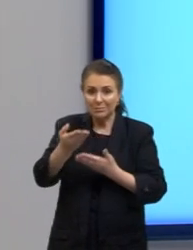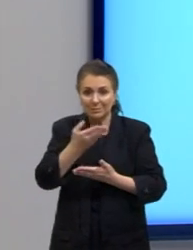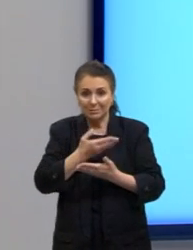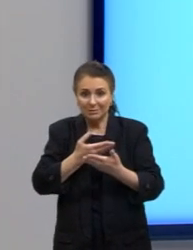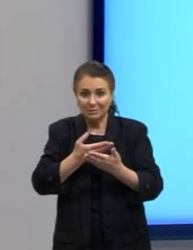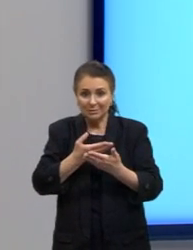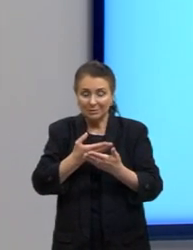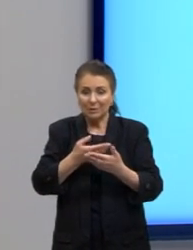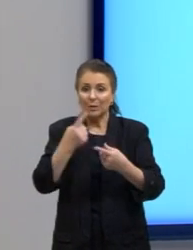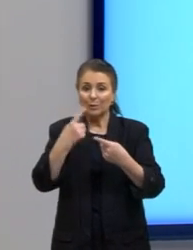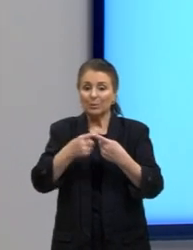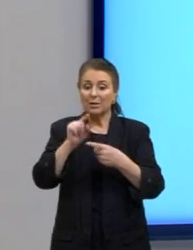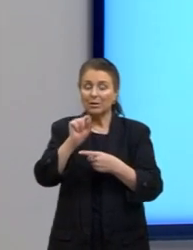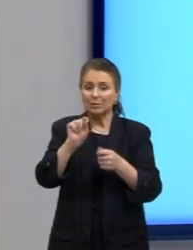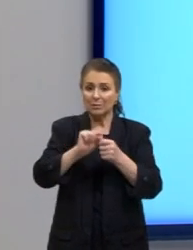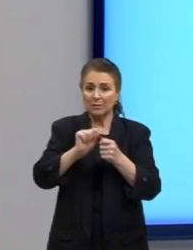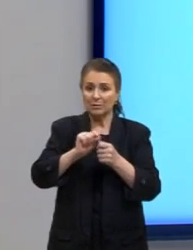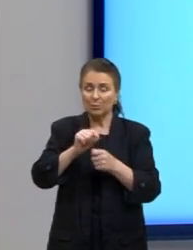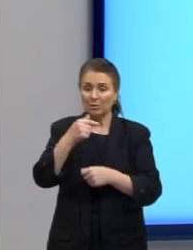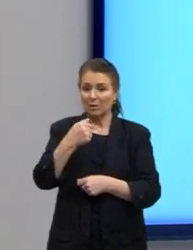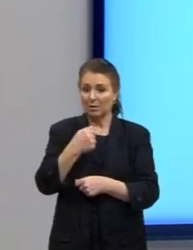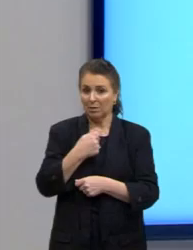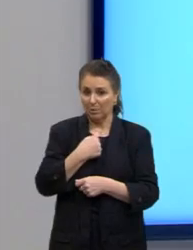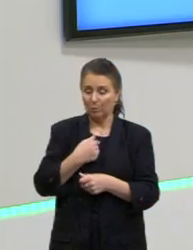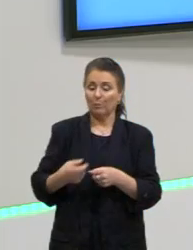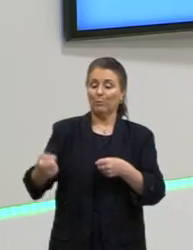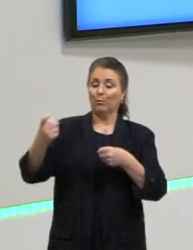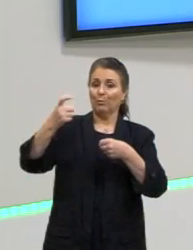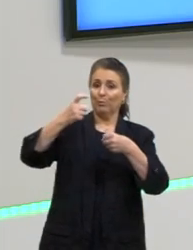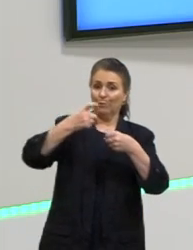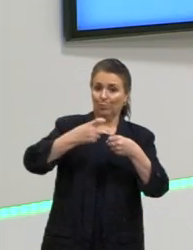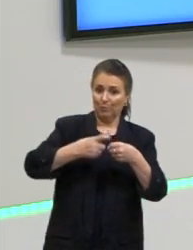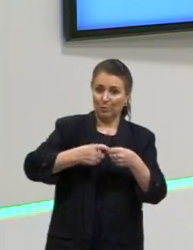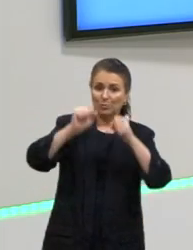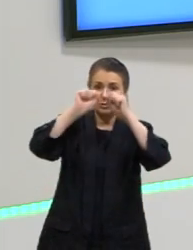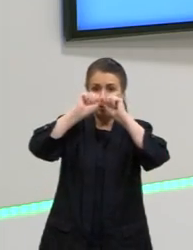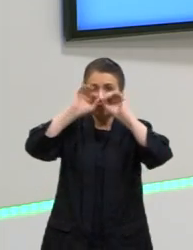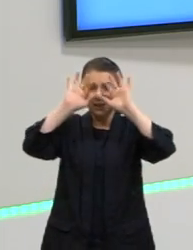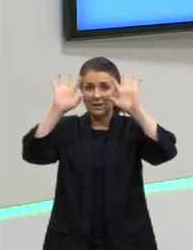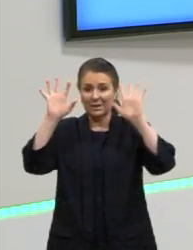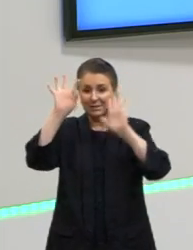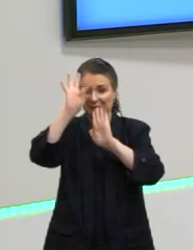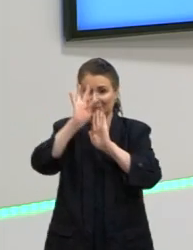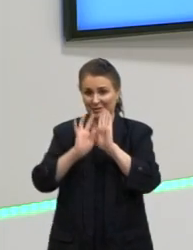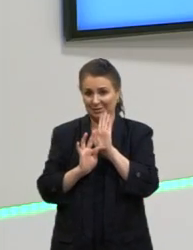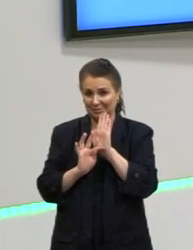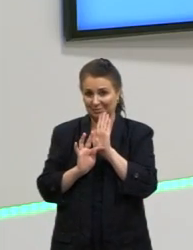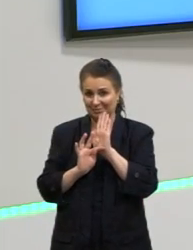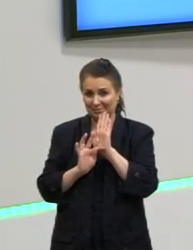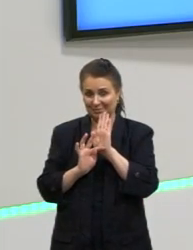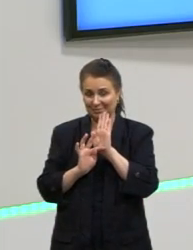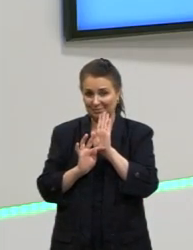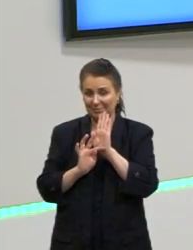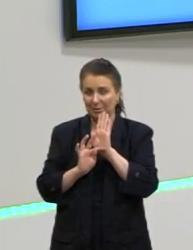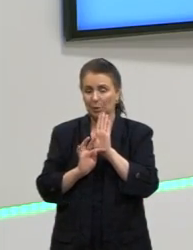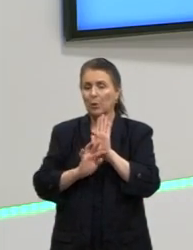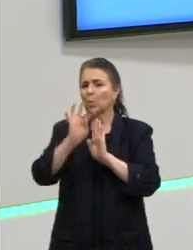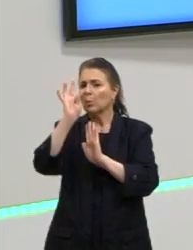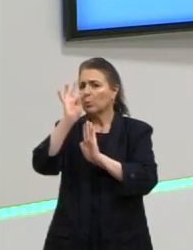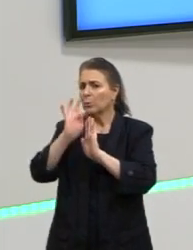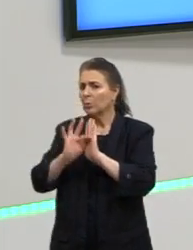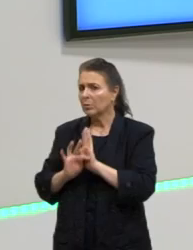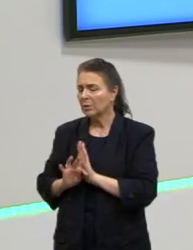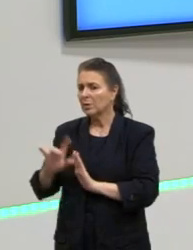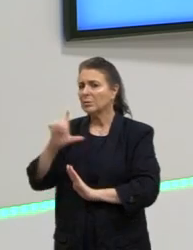isso faz com que eu volte lá naquela questão da clareza de texto. Do texto que tem